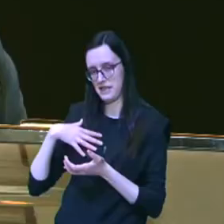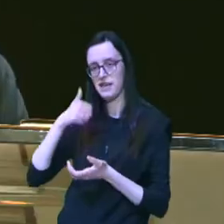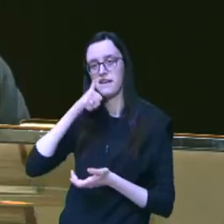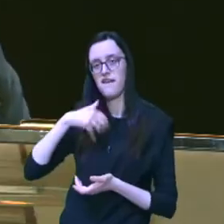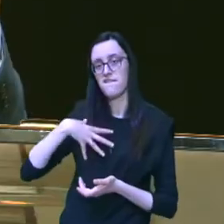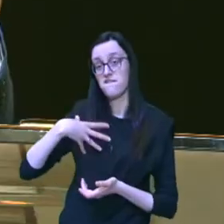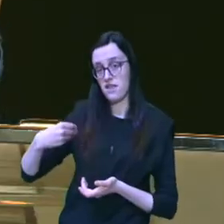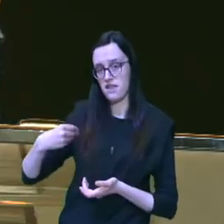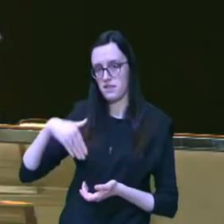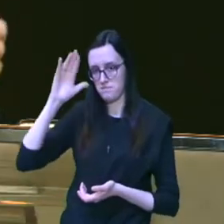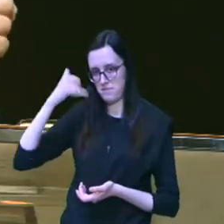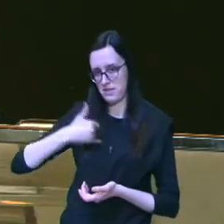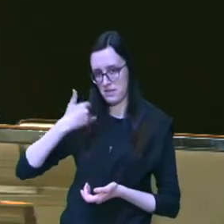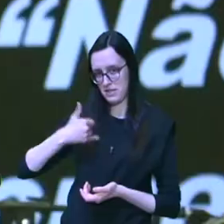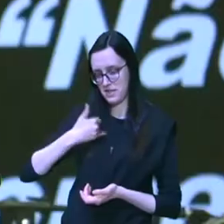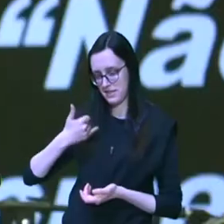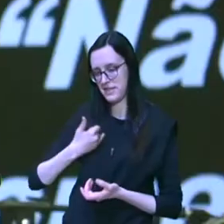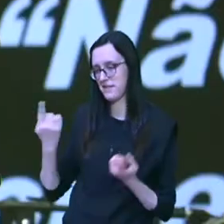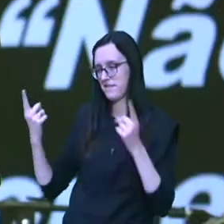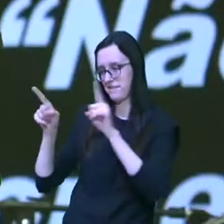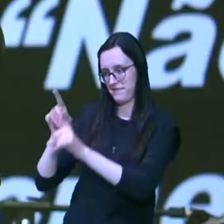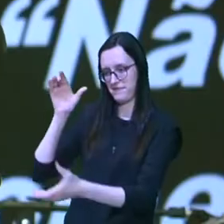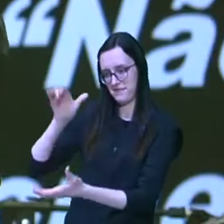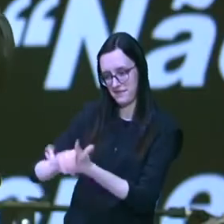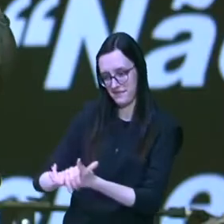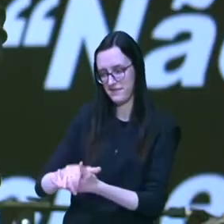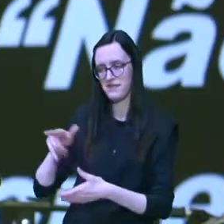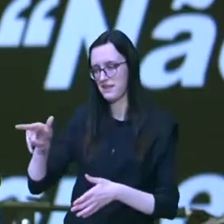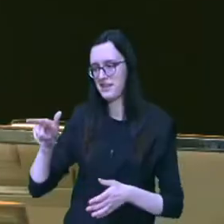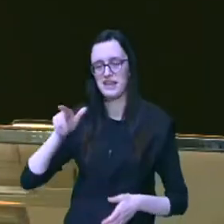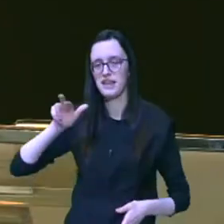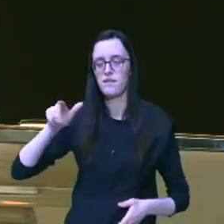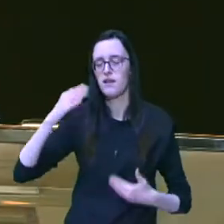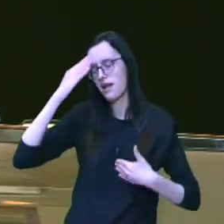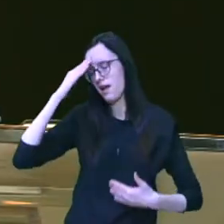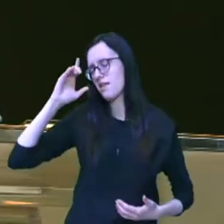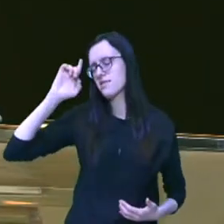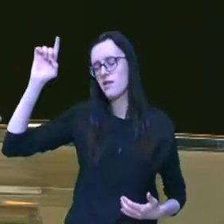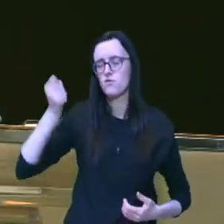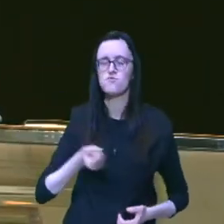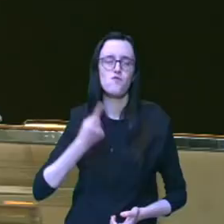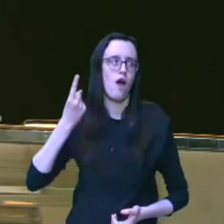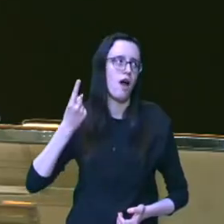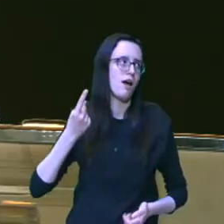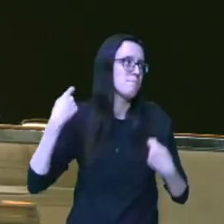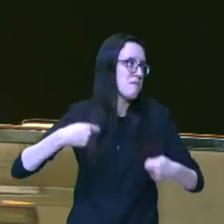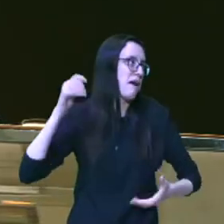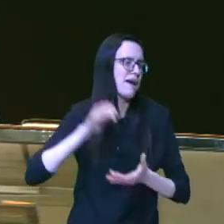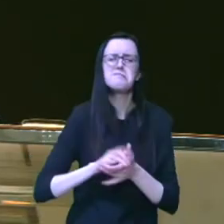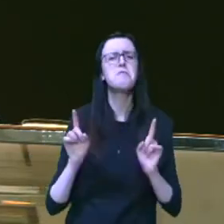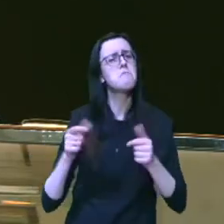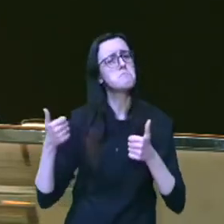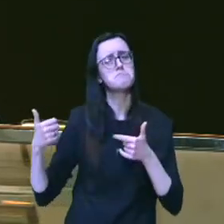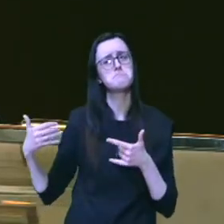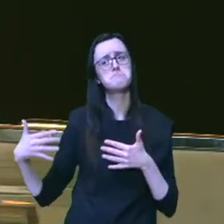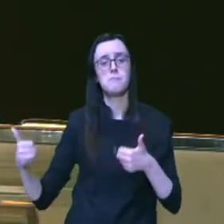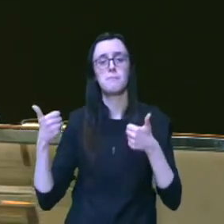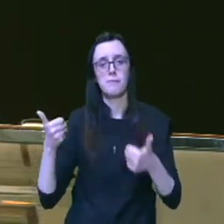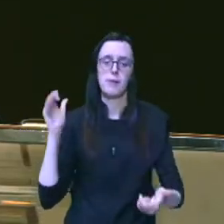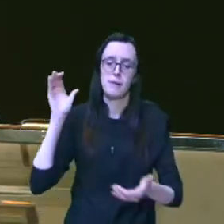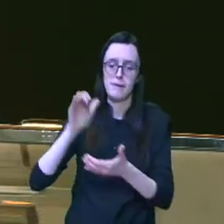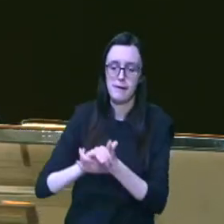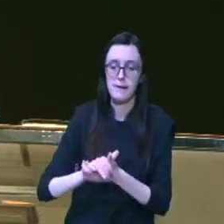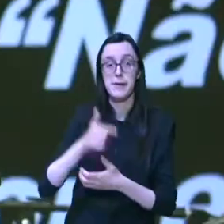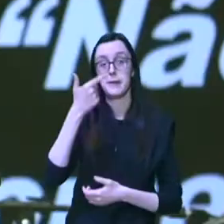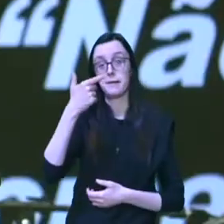Deus graças a Deus a impressão né Tiaguinha que ela estava encalhada não, não é isso graças a Deus estava bem namorando mas era para ela casar